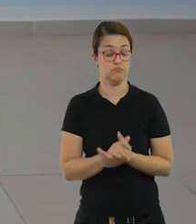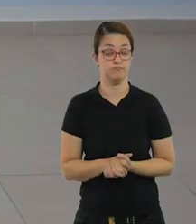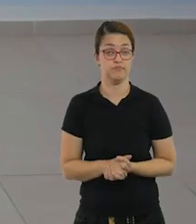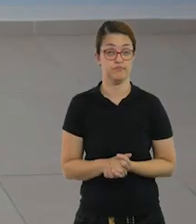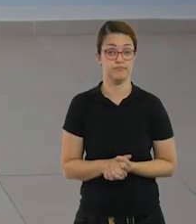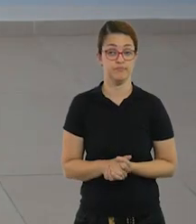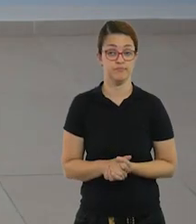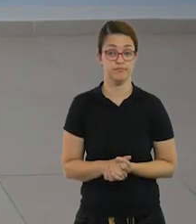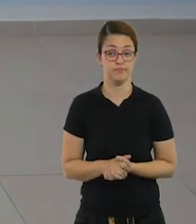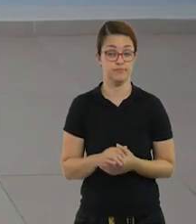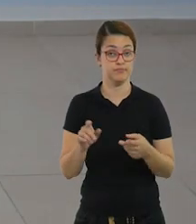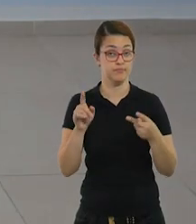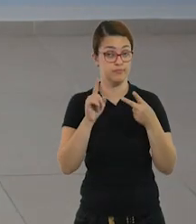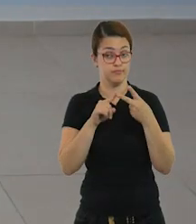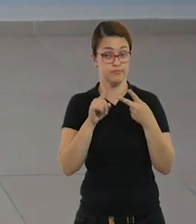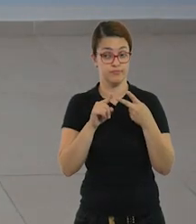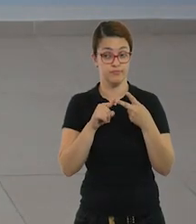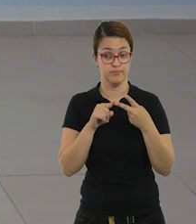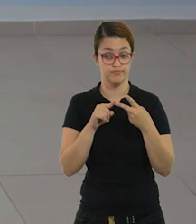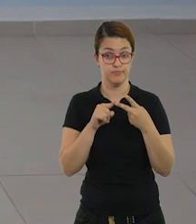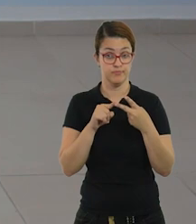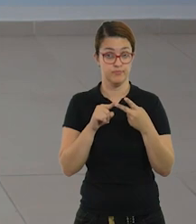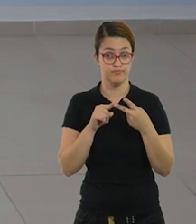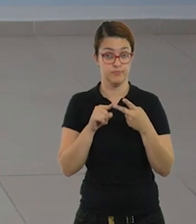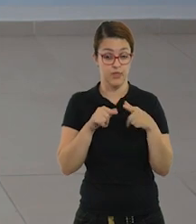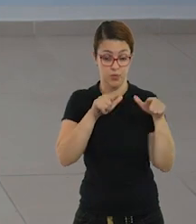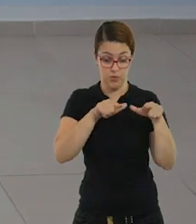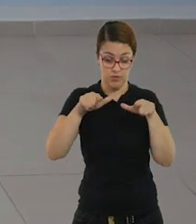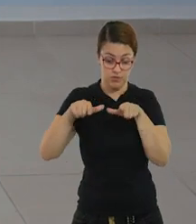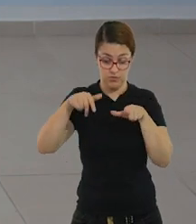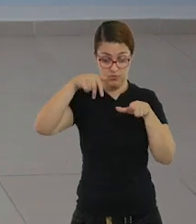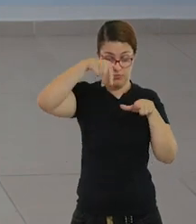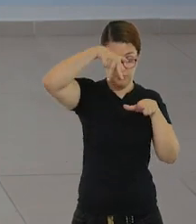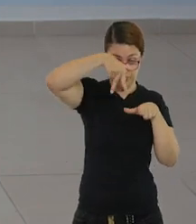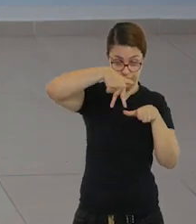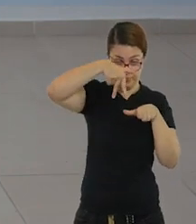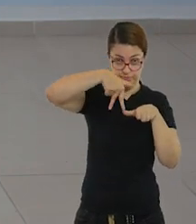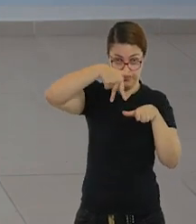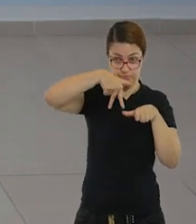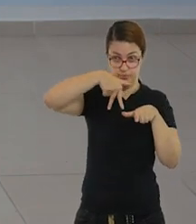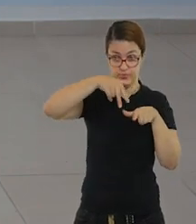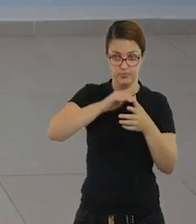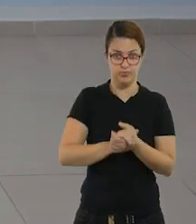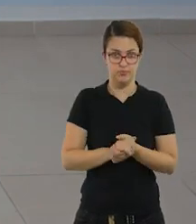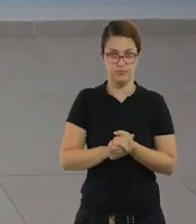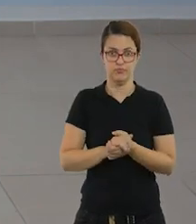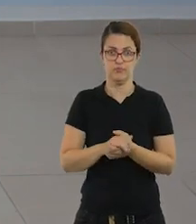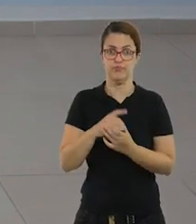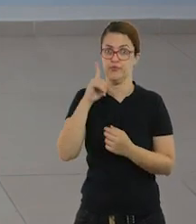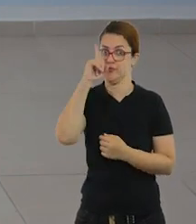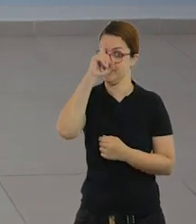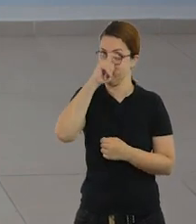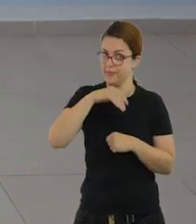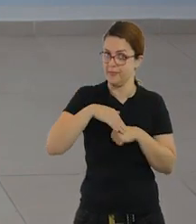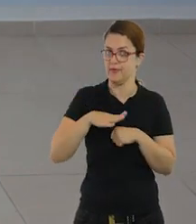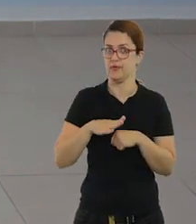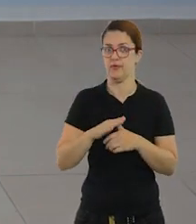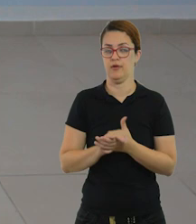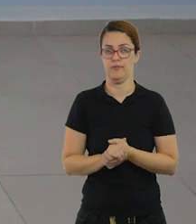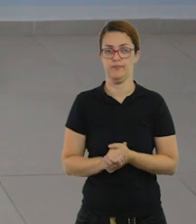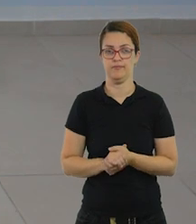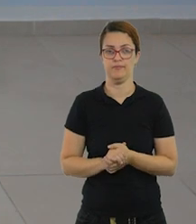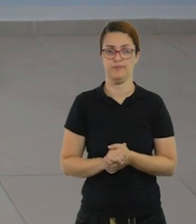Ok? É isso. Essa é segunda etapa. Um pé em cada quadrado, tá bom? Vamos dificultar um pouco mais?